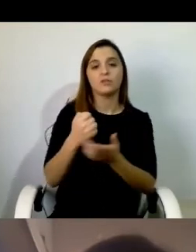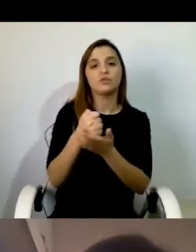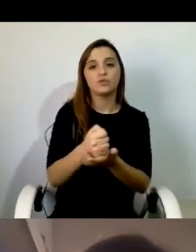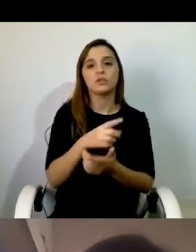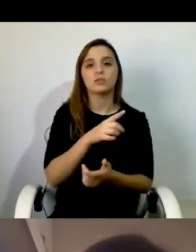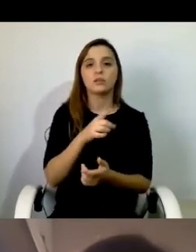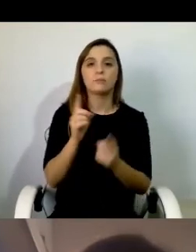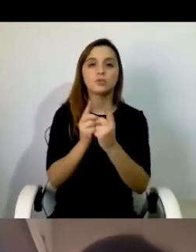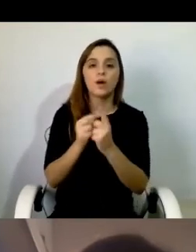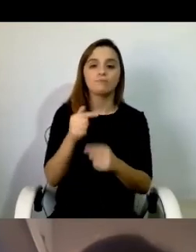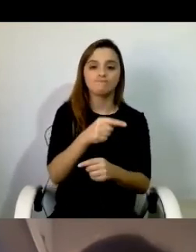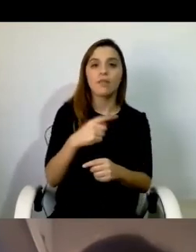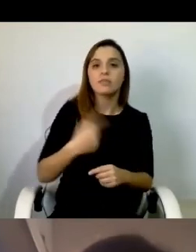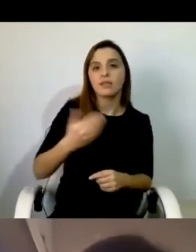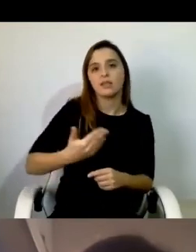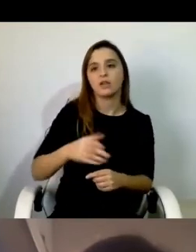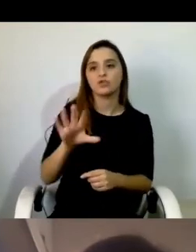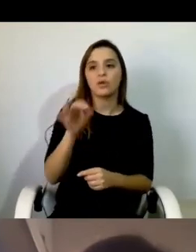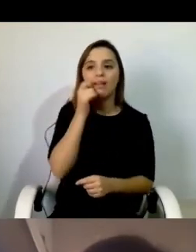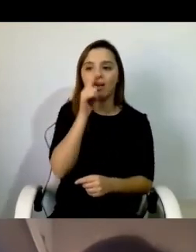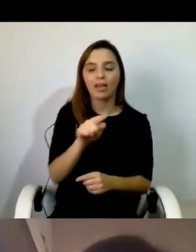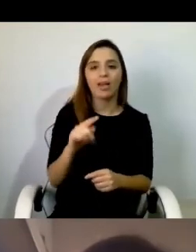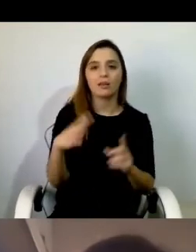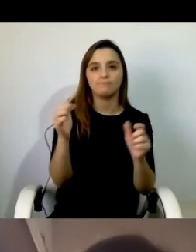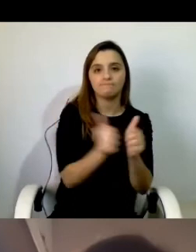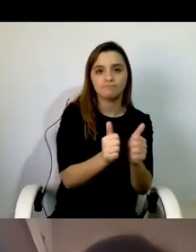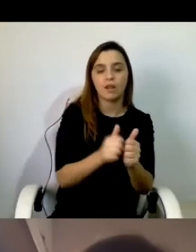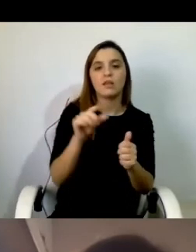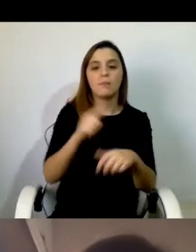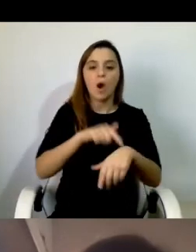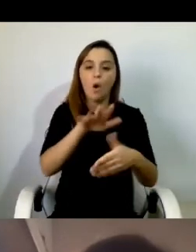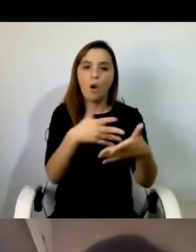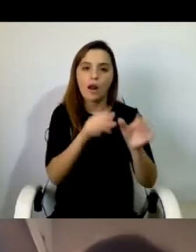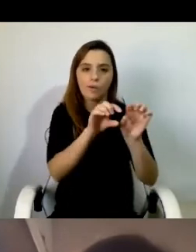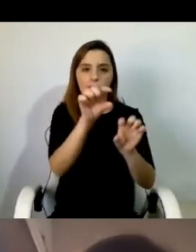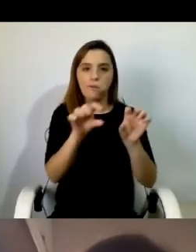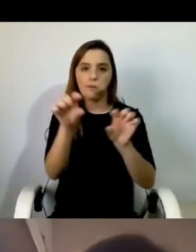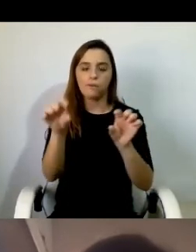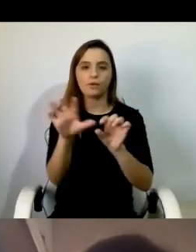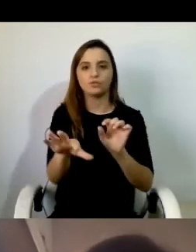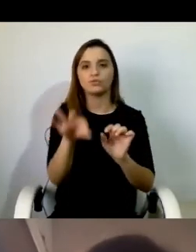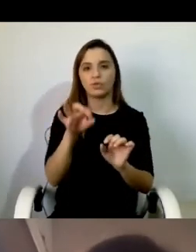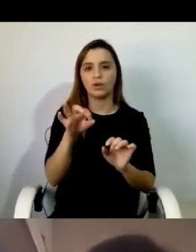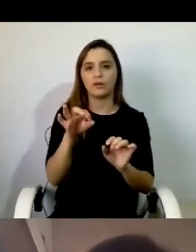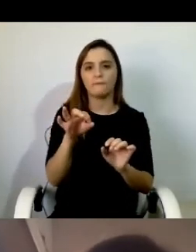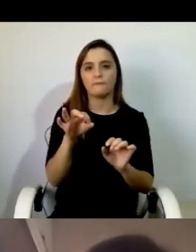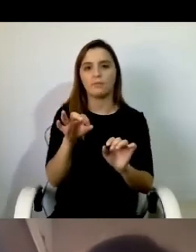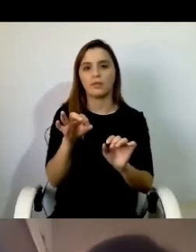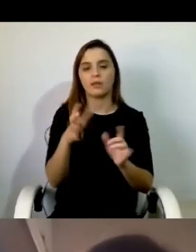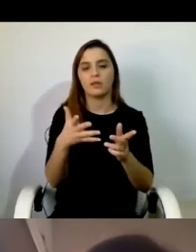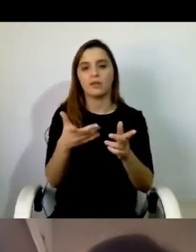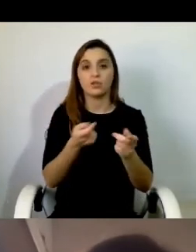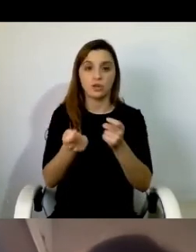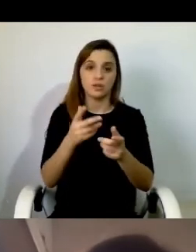assistência ou que lhes sejam impostos horários por média conveniência de gestão do pessoal das organizações envolvidas.